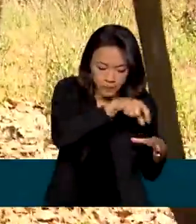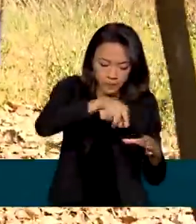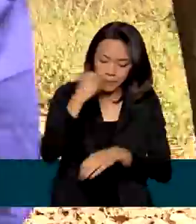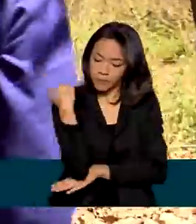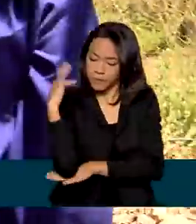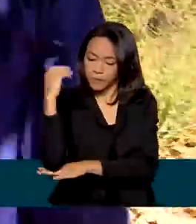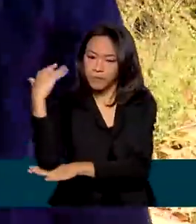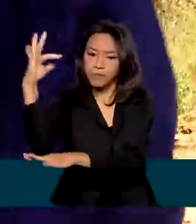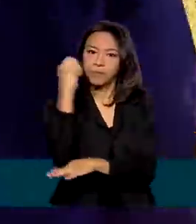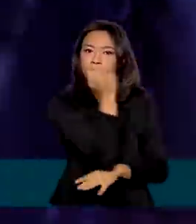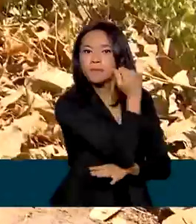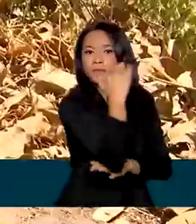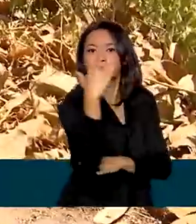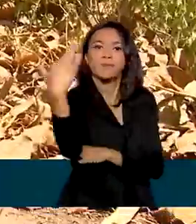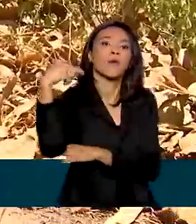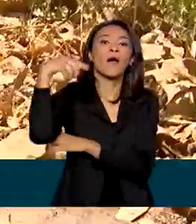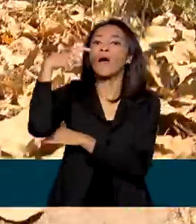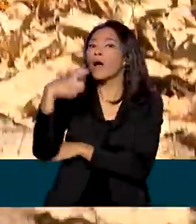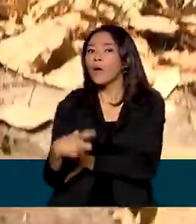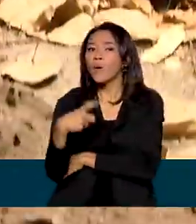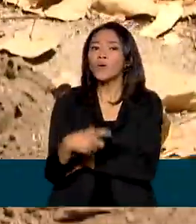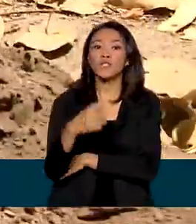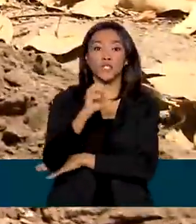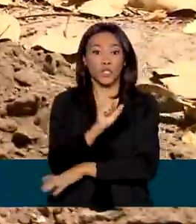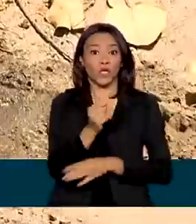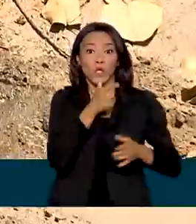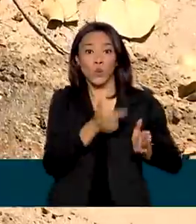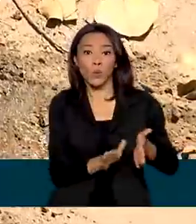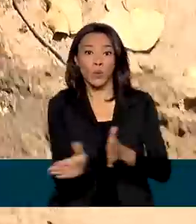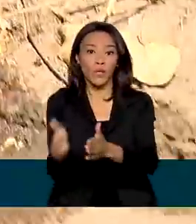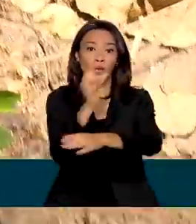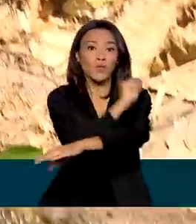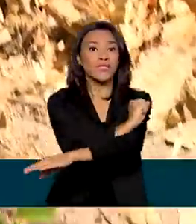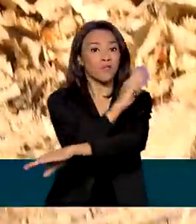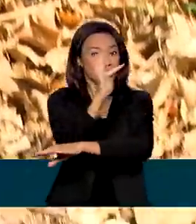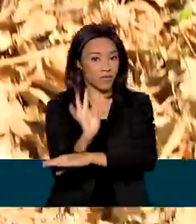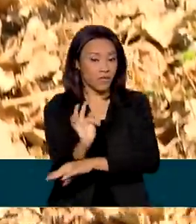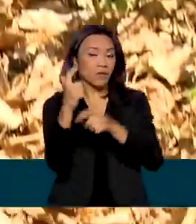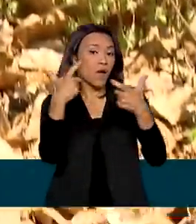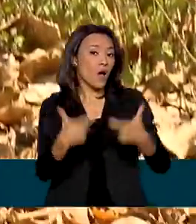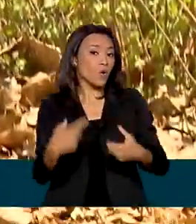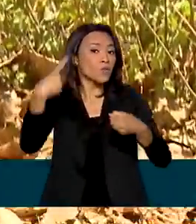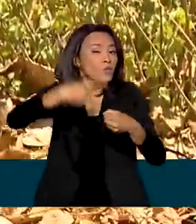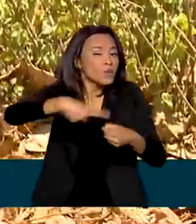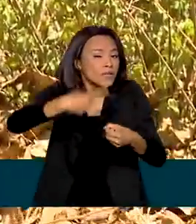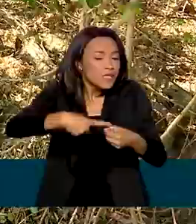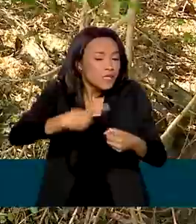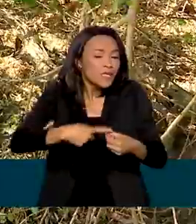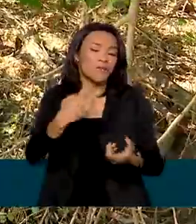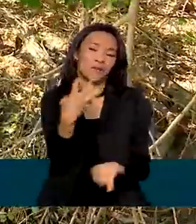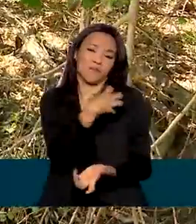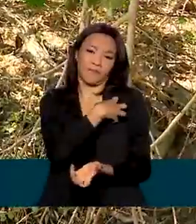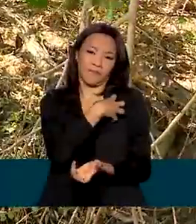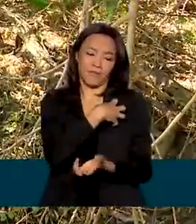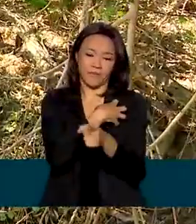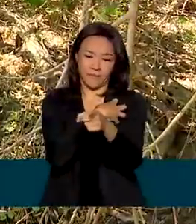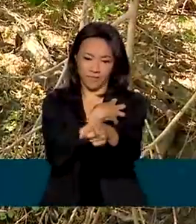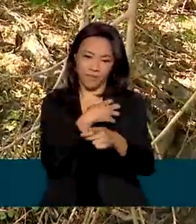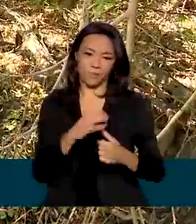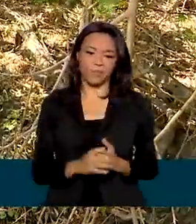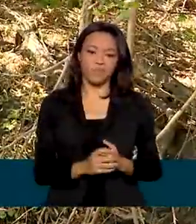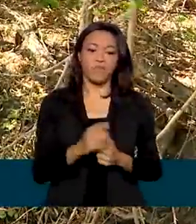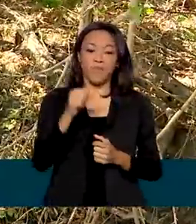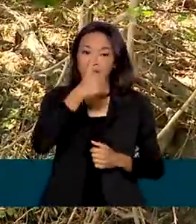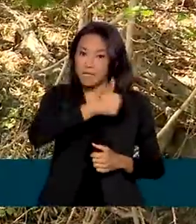das nascentes do Rio São Francisco, na comunidade rural de Brejo da Brásida, no município baiano de Cento Sé. Nesse local, a primeira